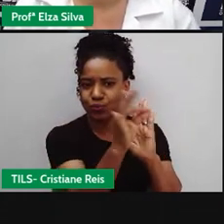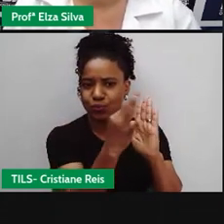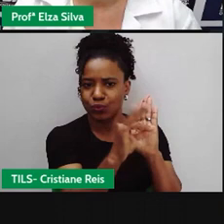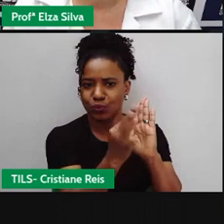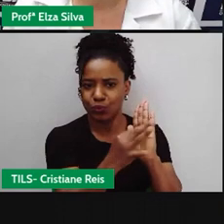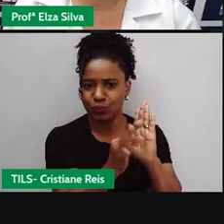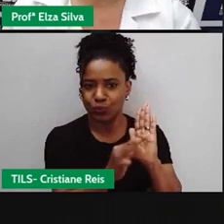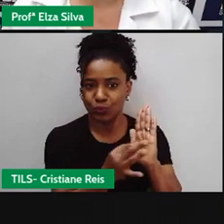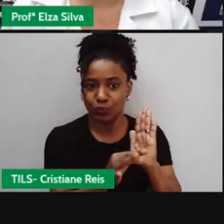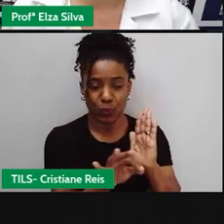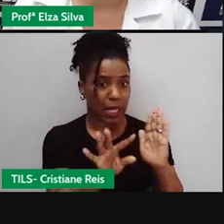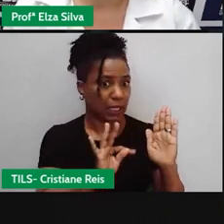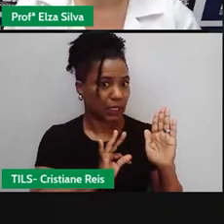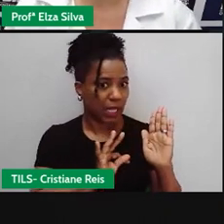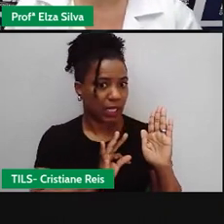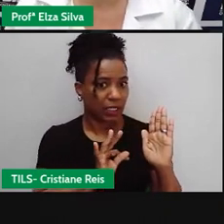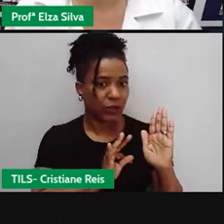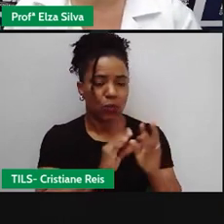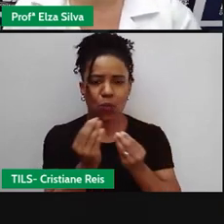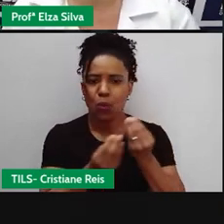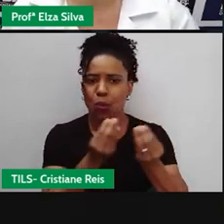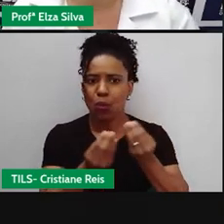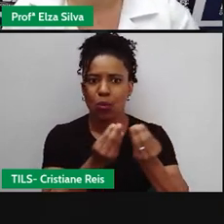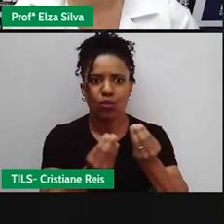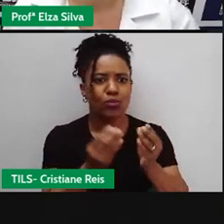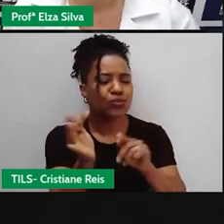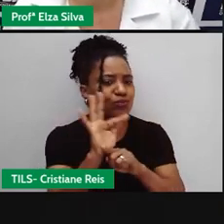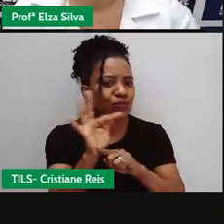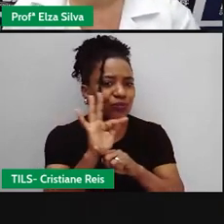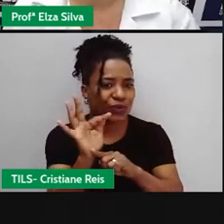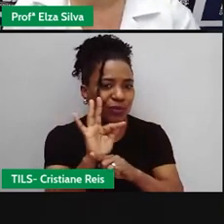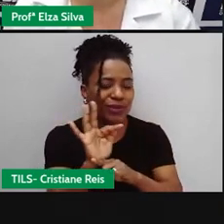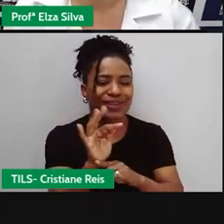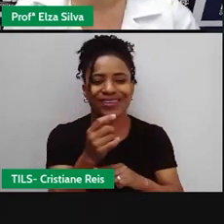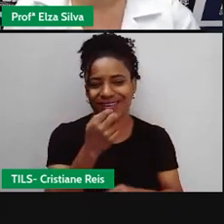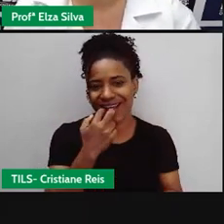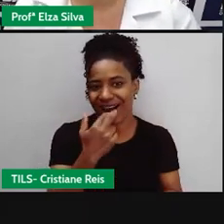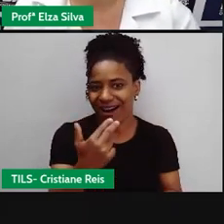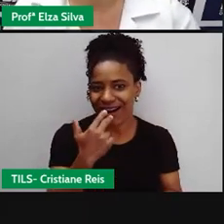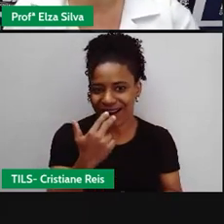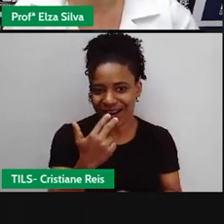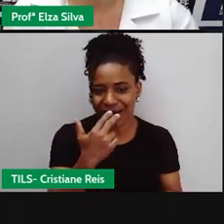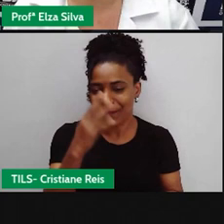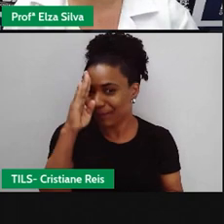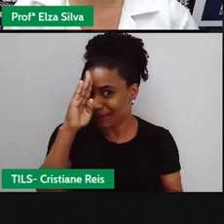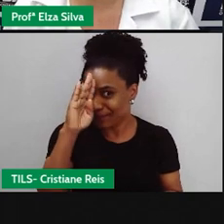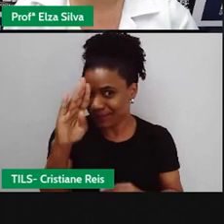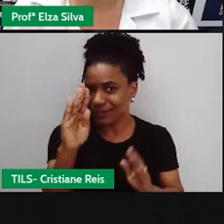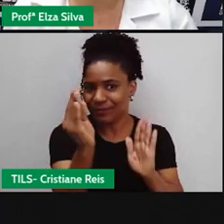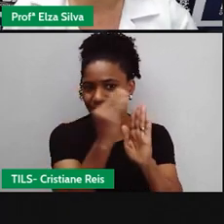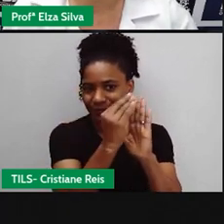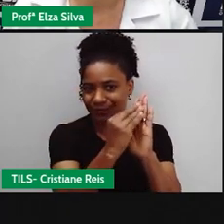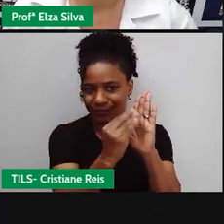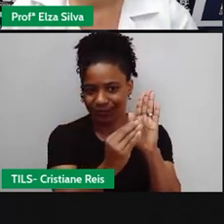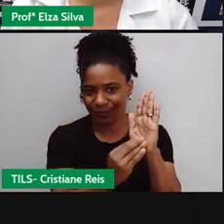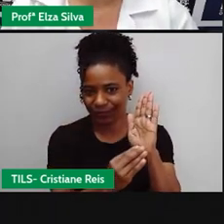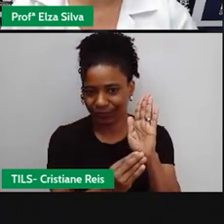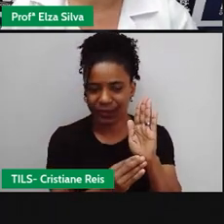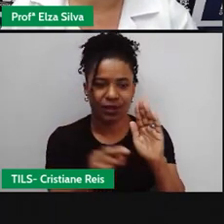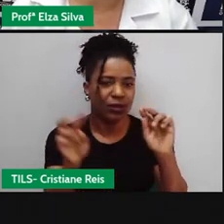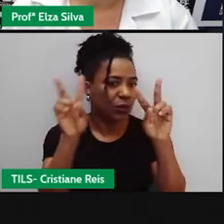Busque Explorar O vocabulário Em inglês Então primeiro Title Você vai colocar O título